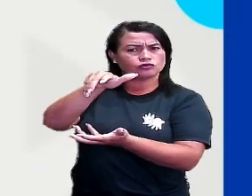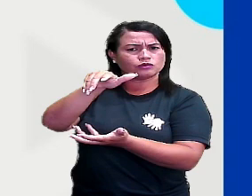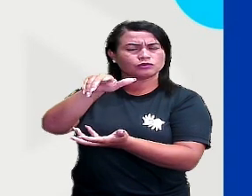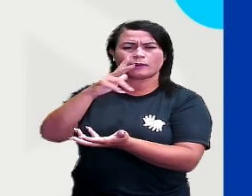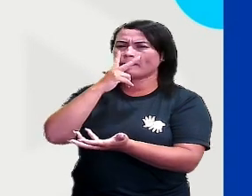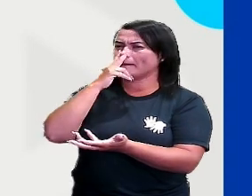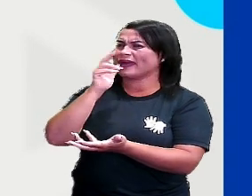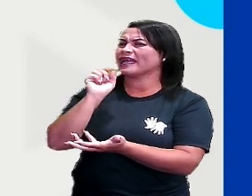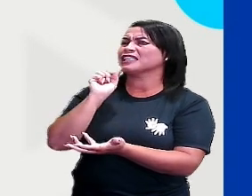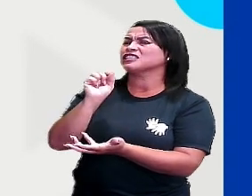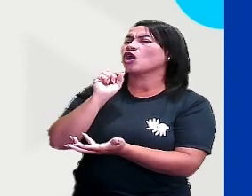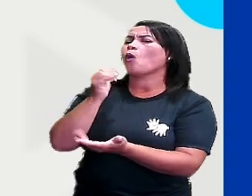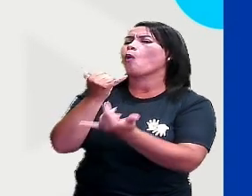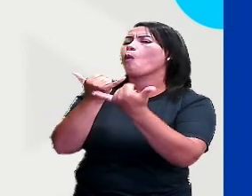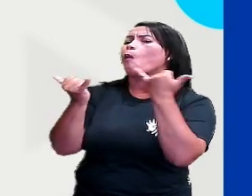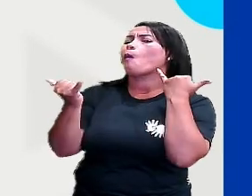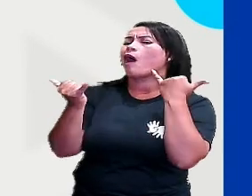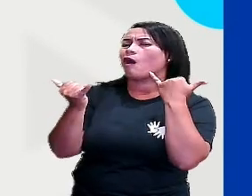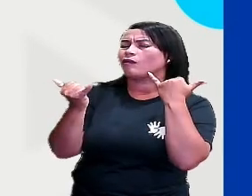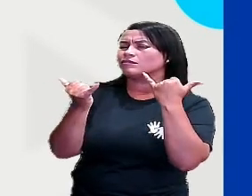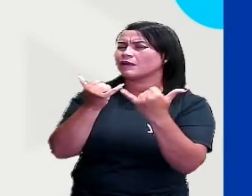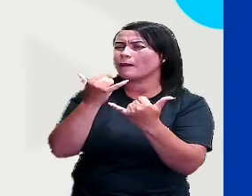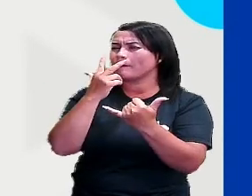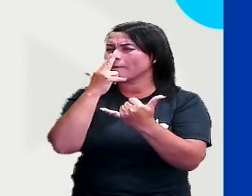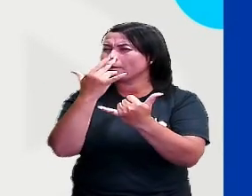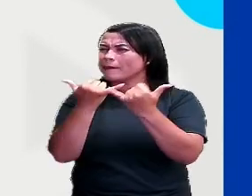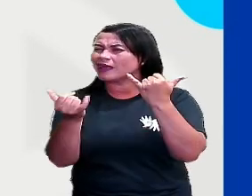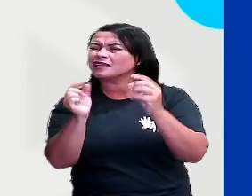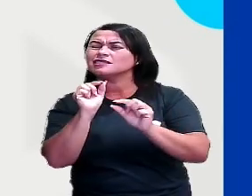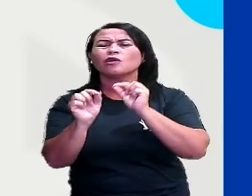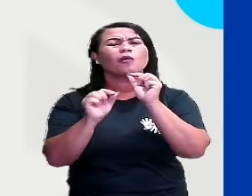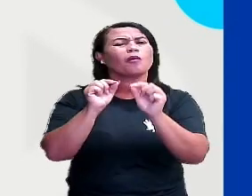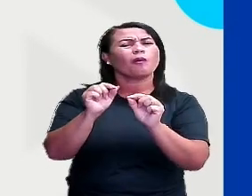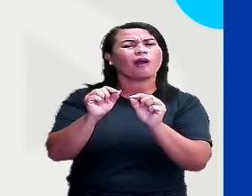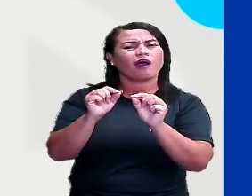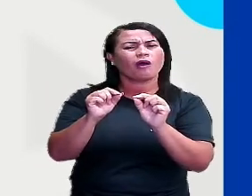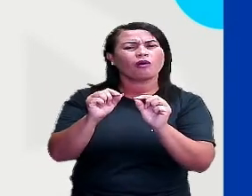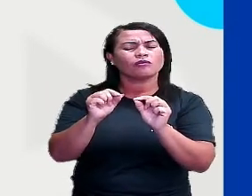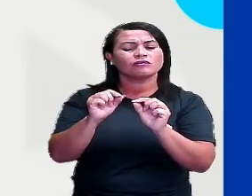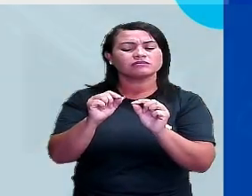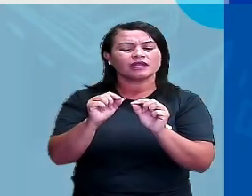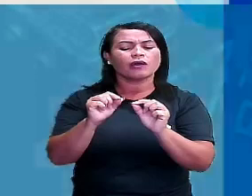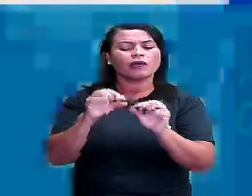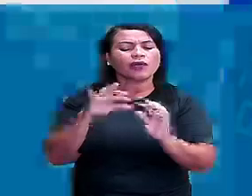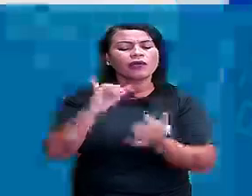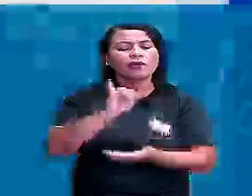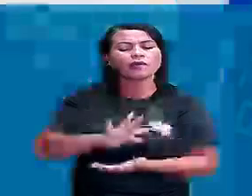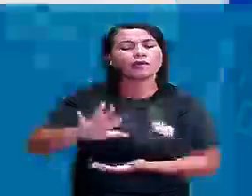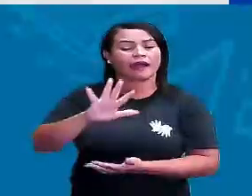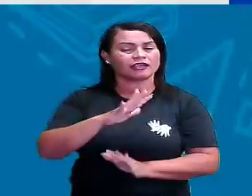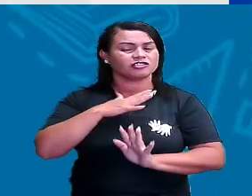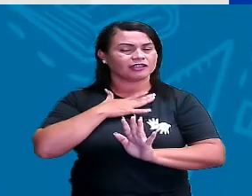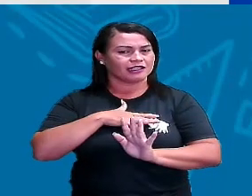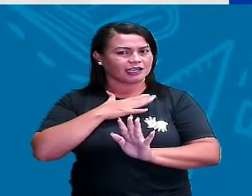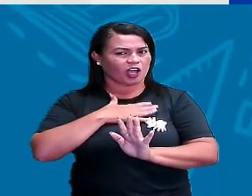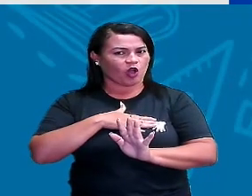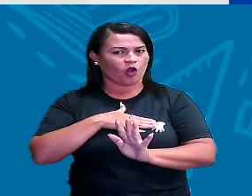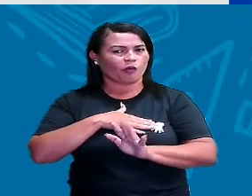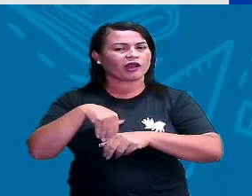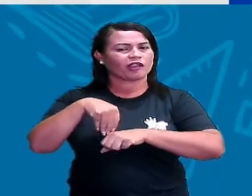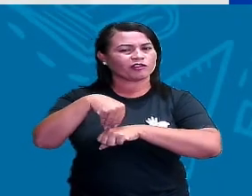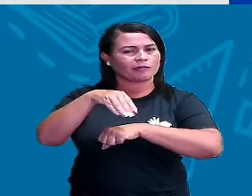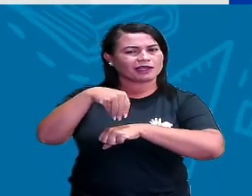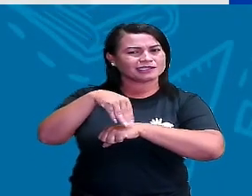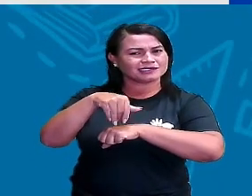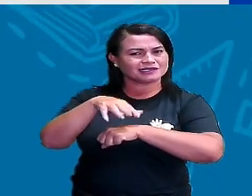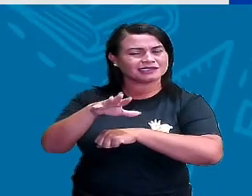figura tridimensional. Opa, professora, que palavra é essa? Quem não sabe, aguarde um minutinho que eu vou dar os spoilers